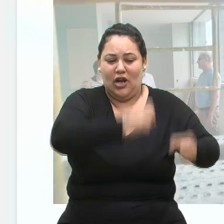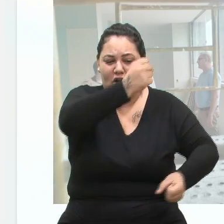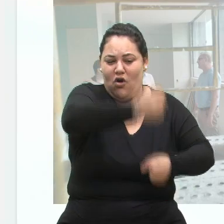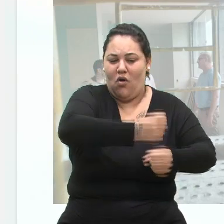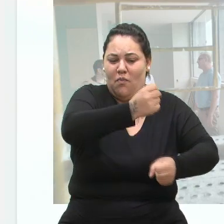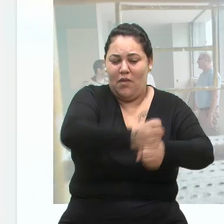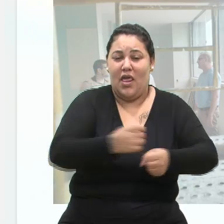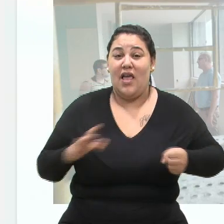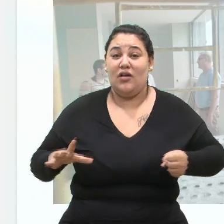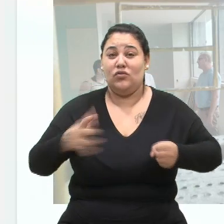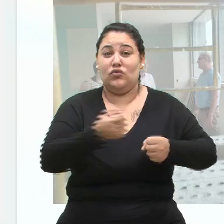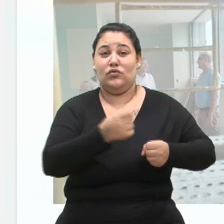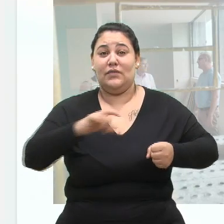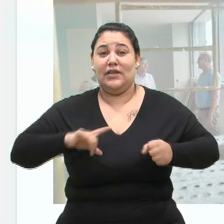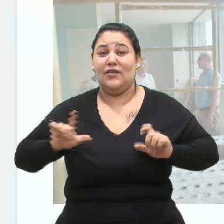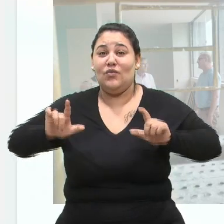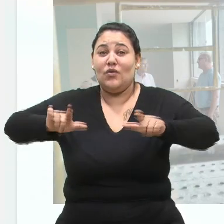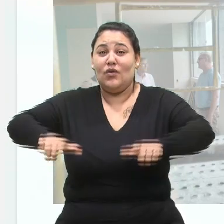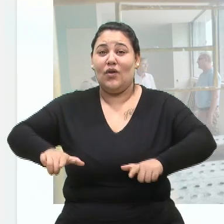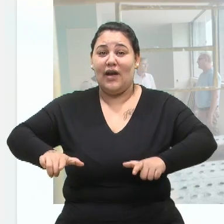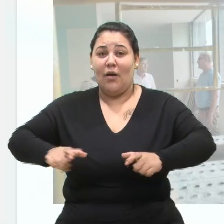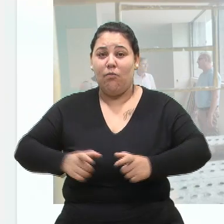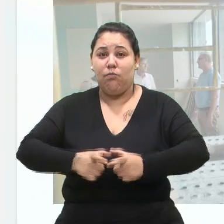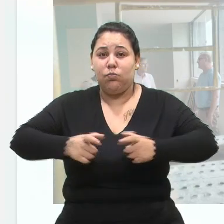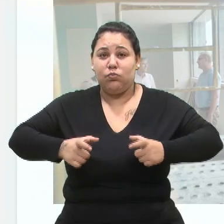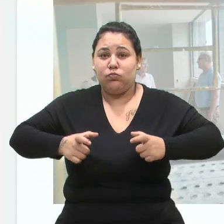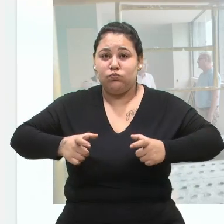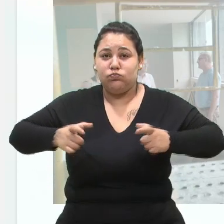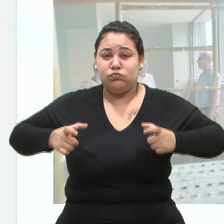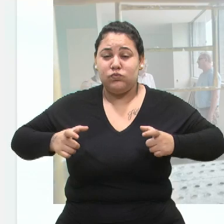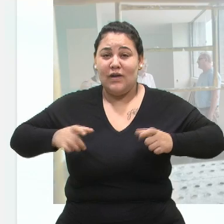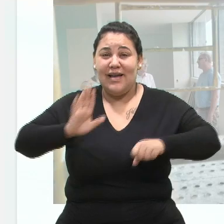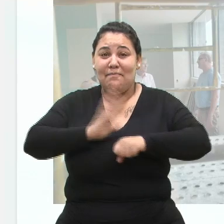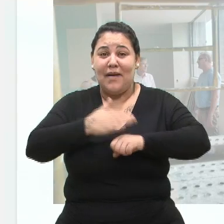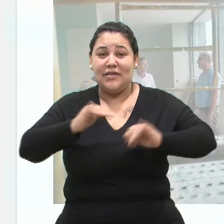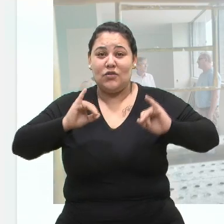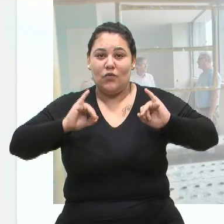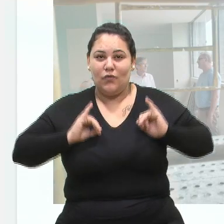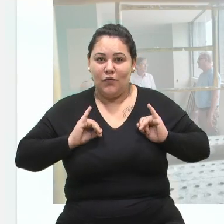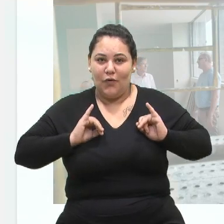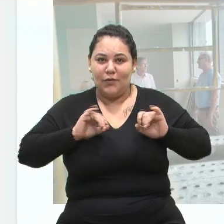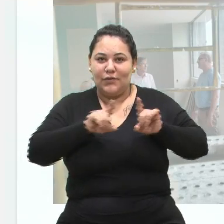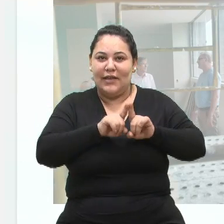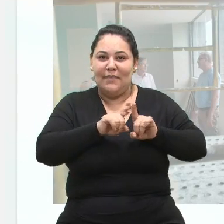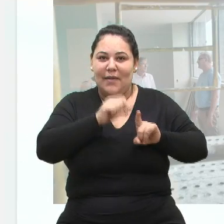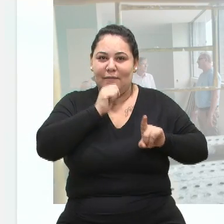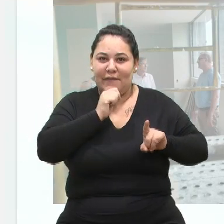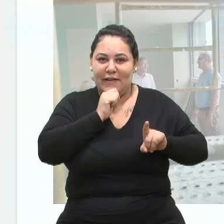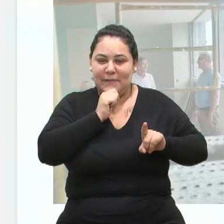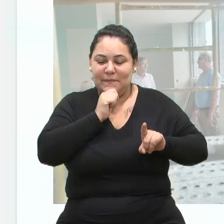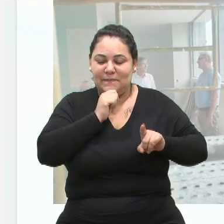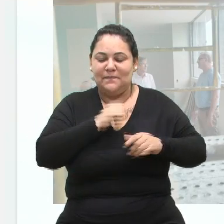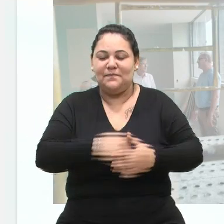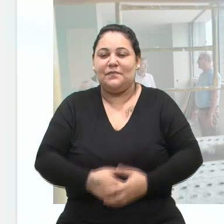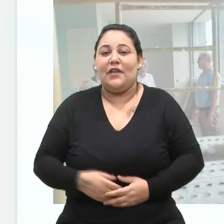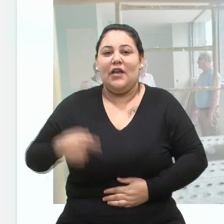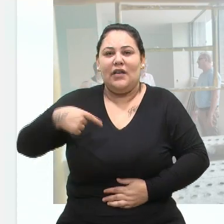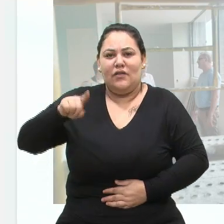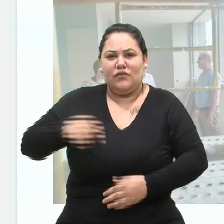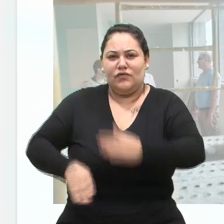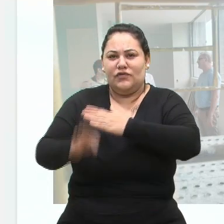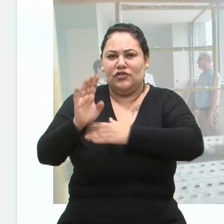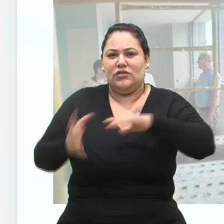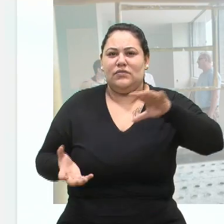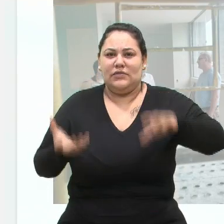ampliado e confortável para os nossos idosos. Eu fui à Brasília e